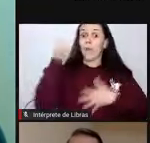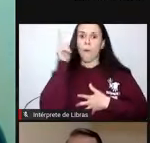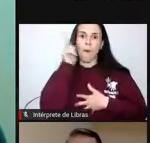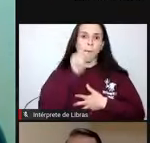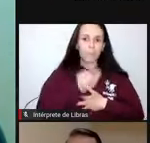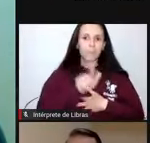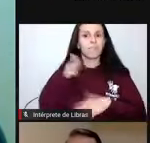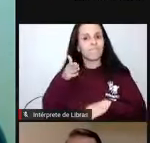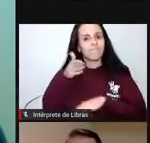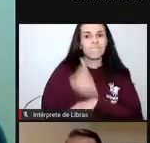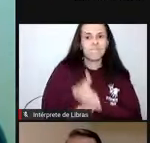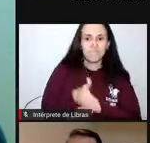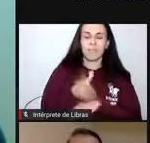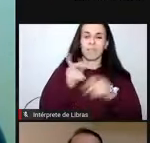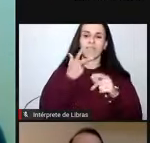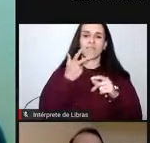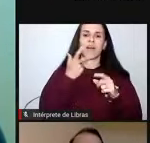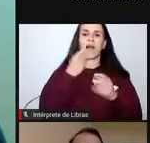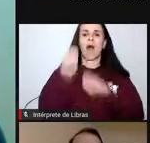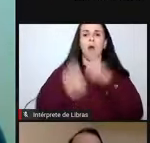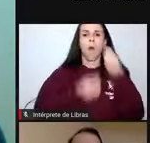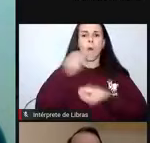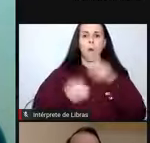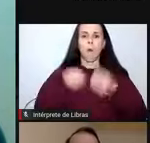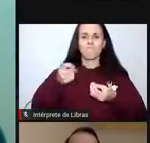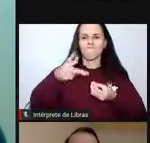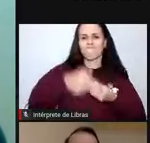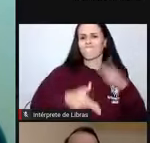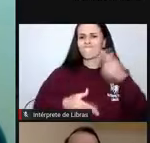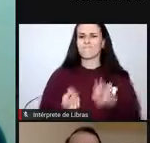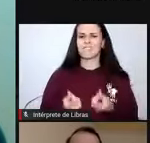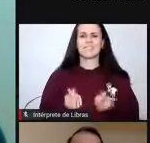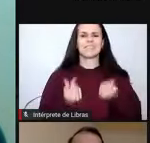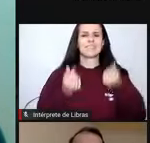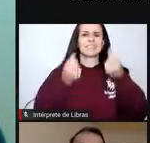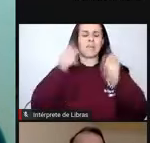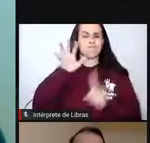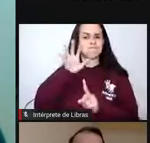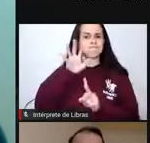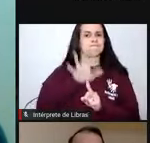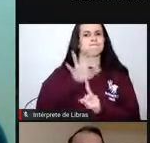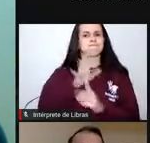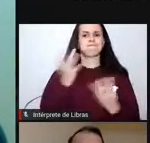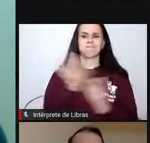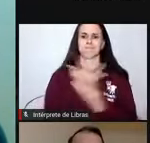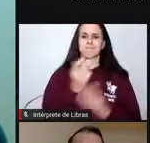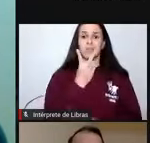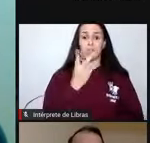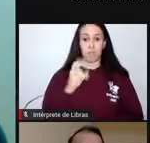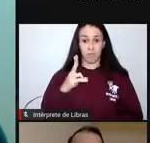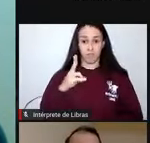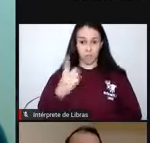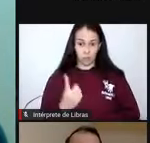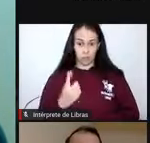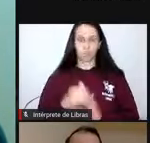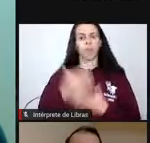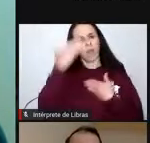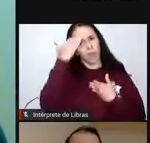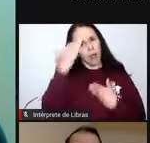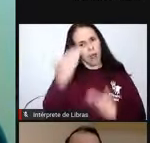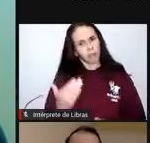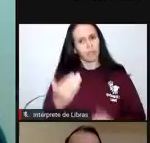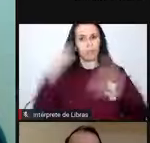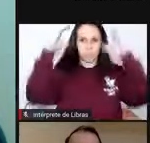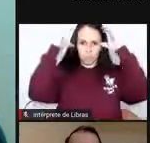falar sobre os impactos dos cortes orçamentares para o FSM em 2021. Então, agradeço ao reitor